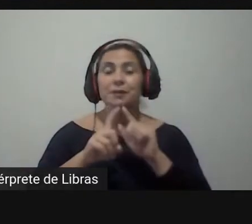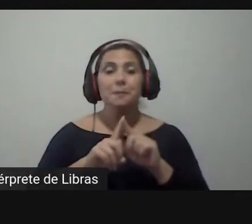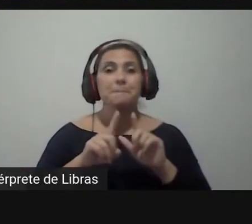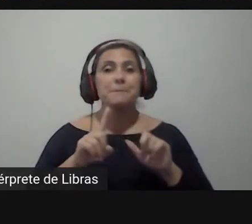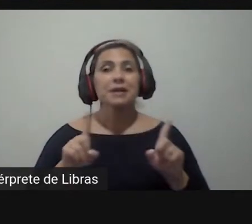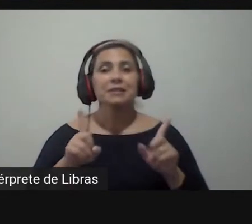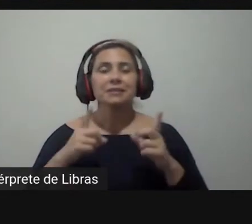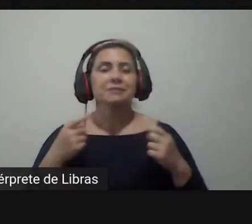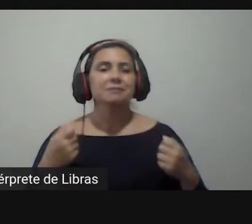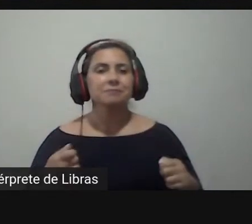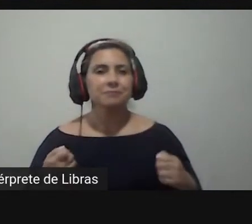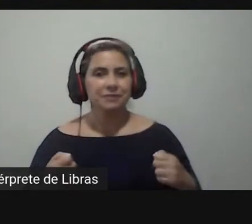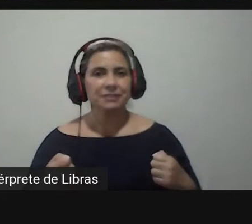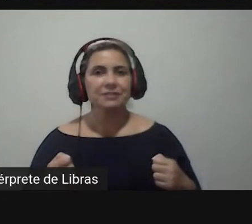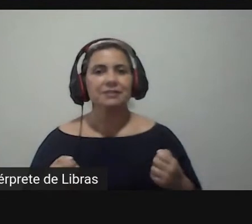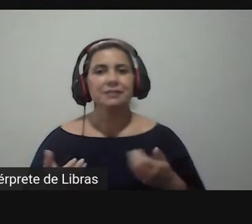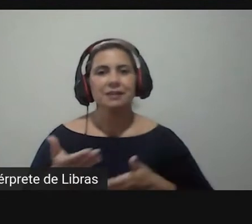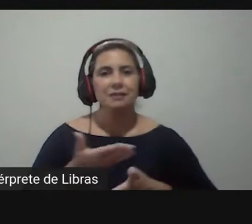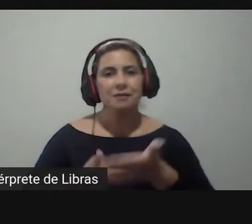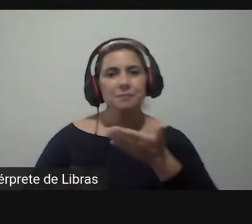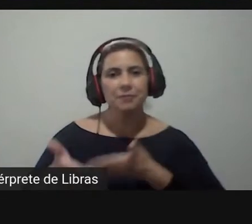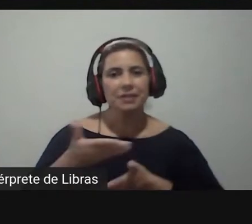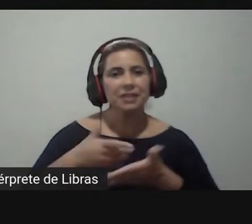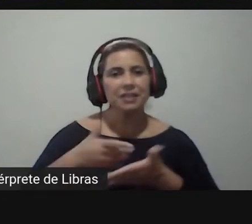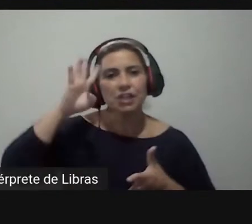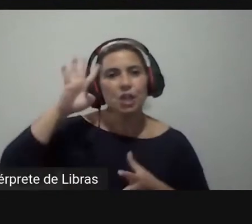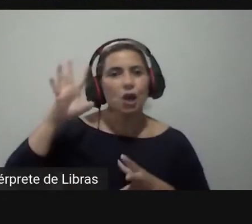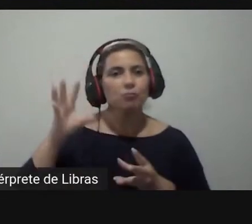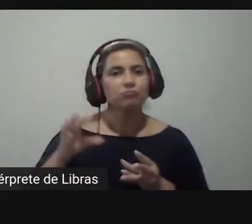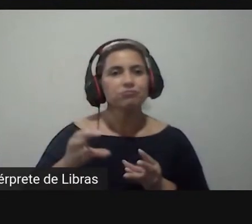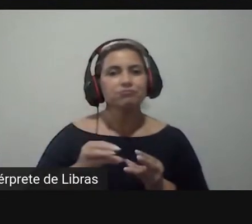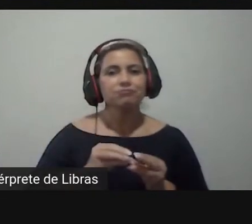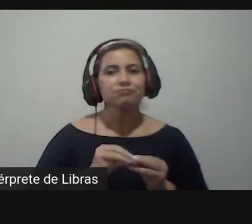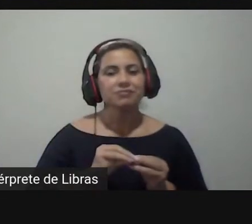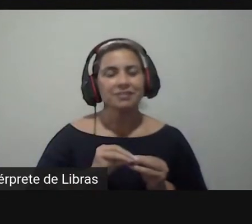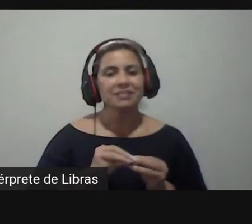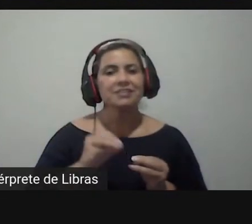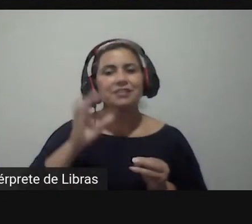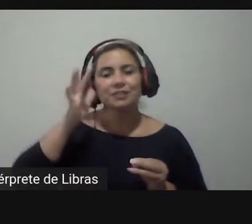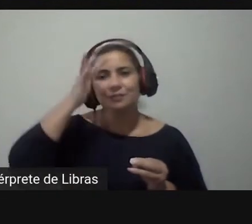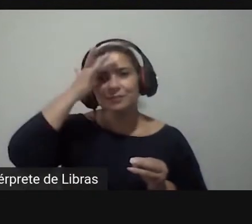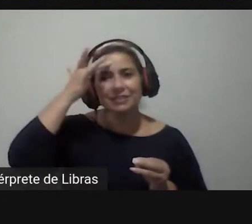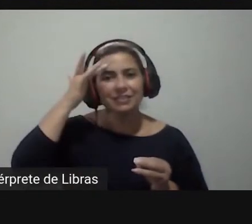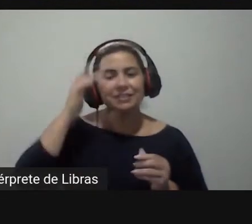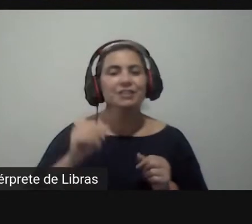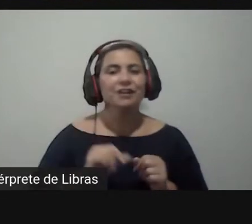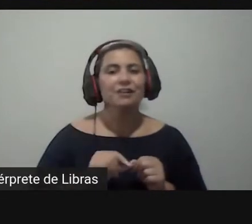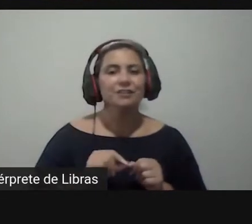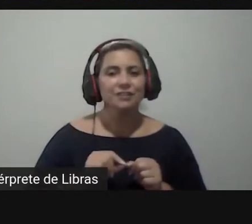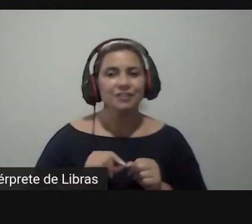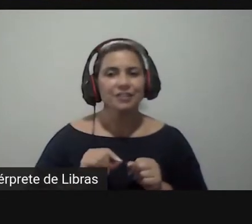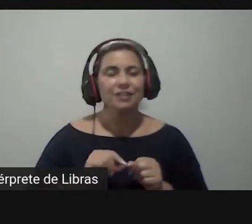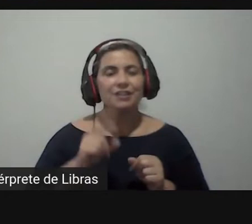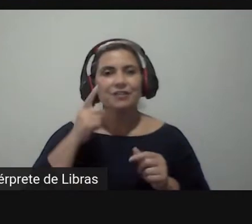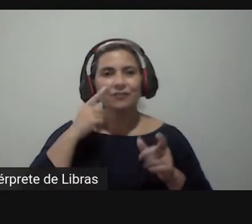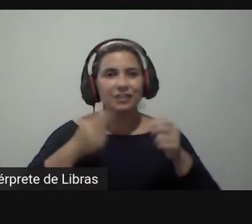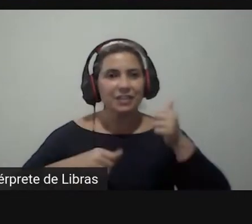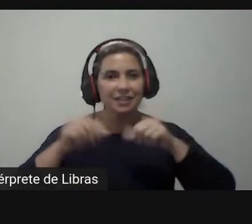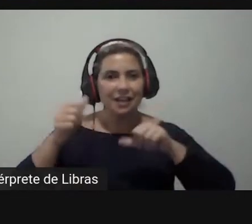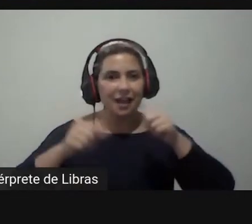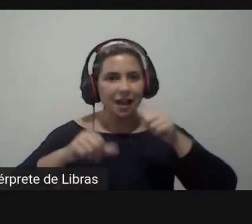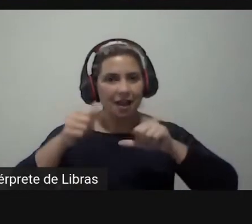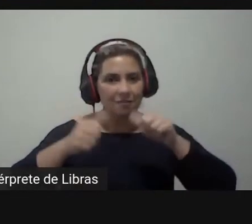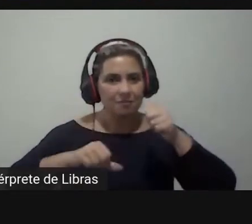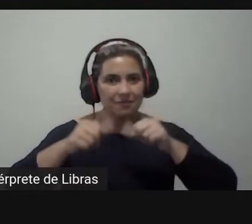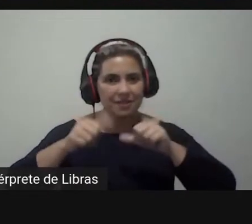precisa ter a compreensão do das pessoas que farão a avaliação tanto da